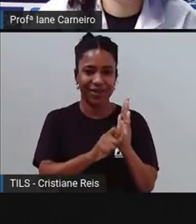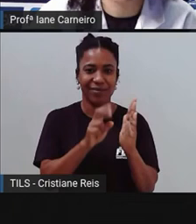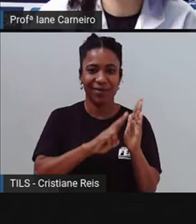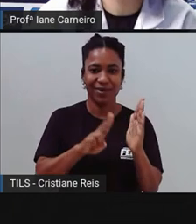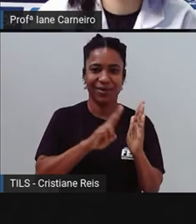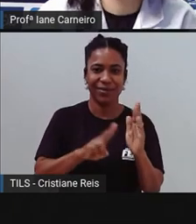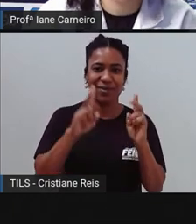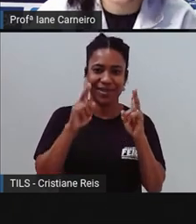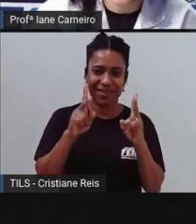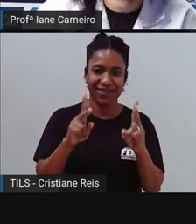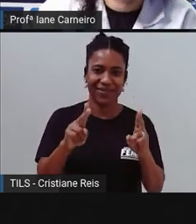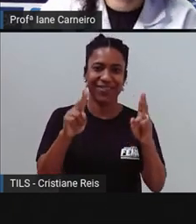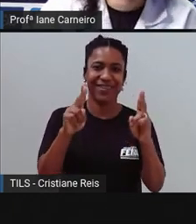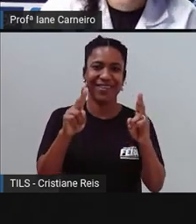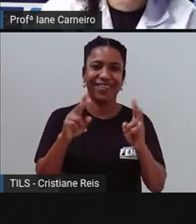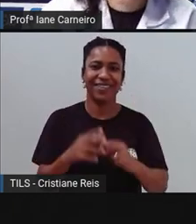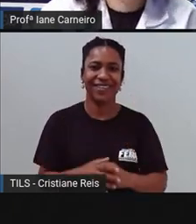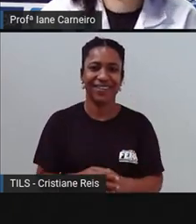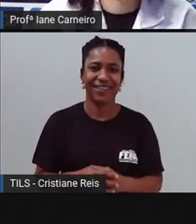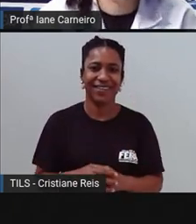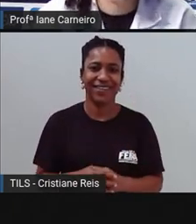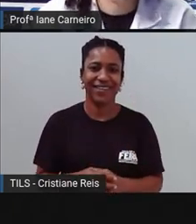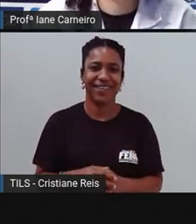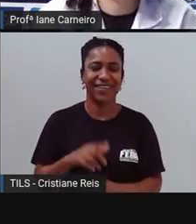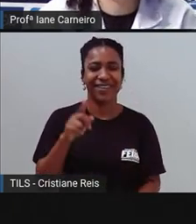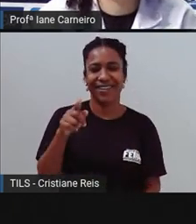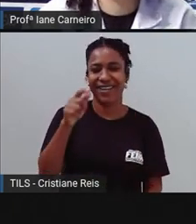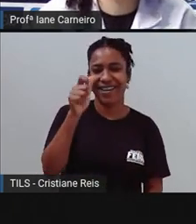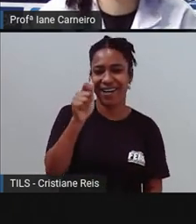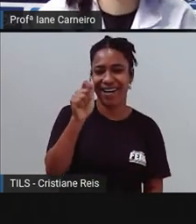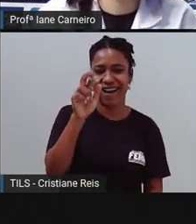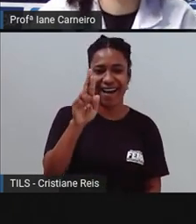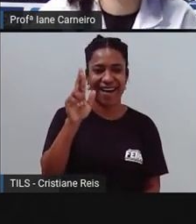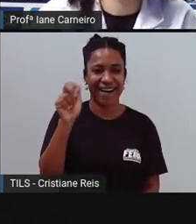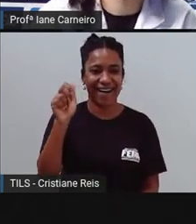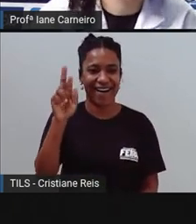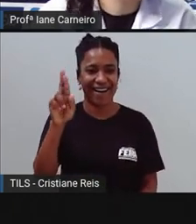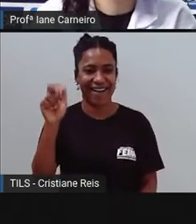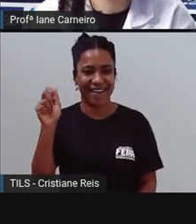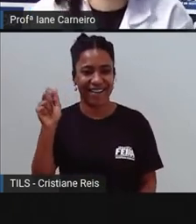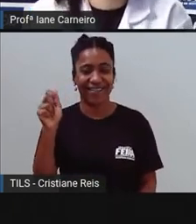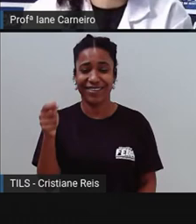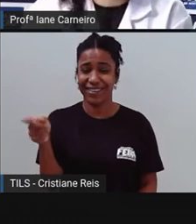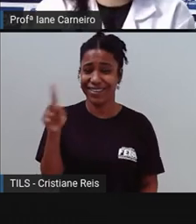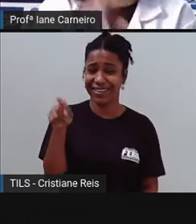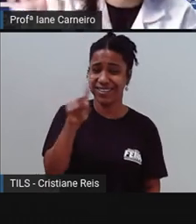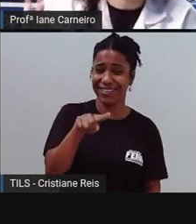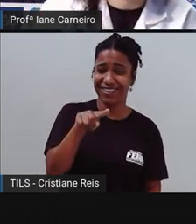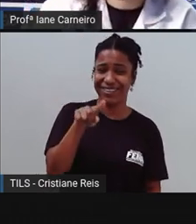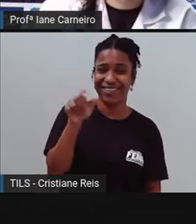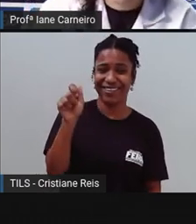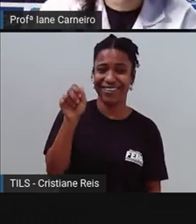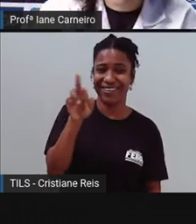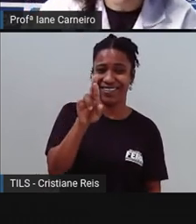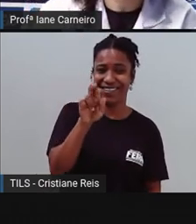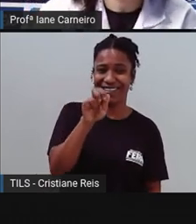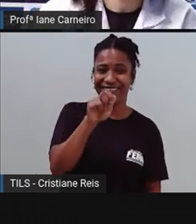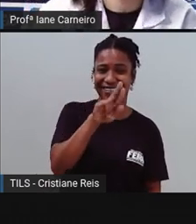Essa a gente já viu. É a? Arara. De trás para frente, de frente para trás. É a mesma palavra.